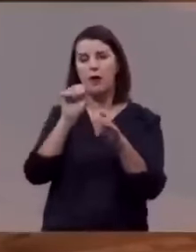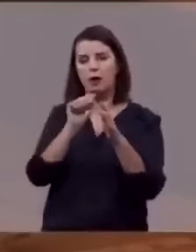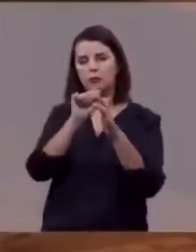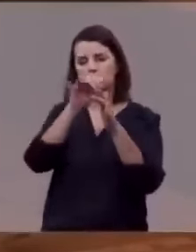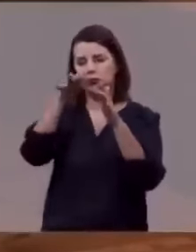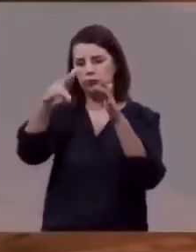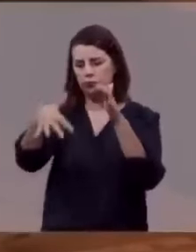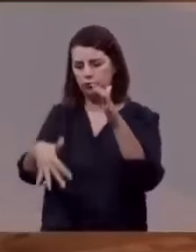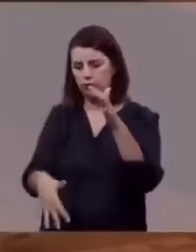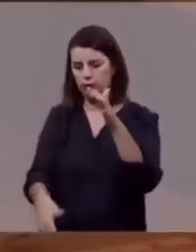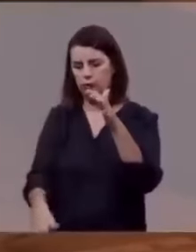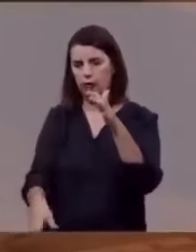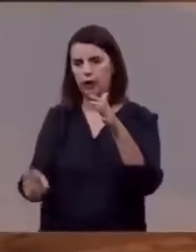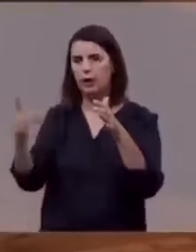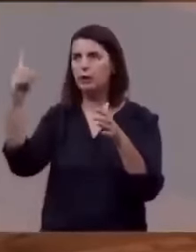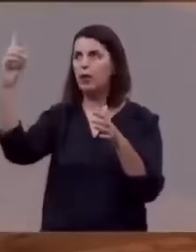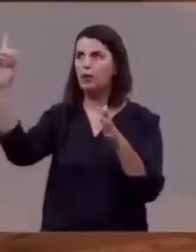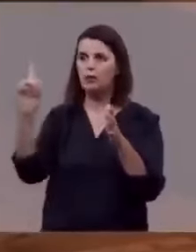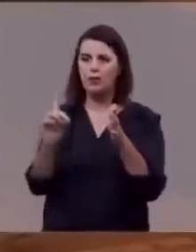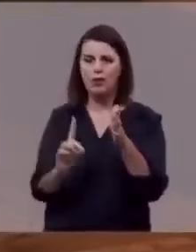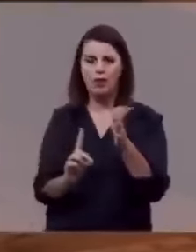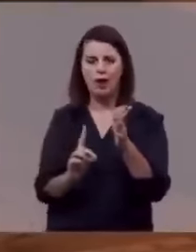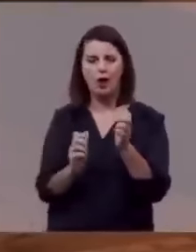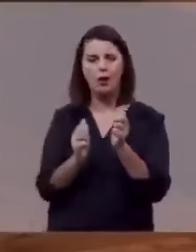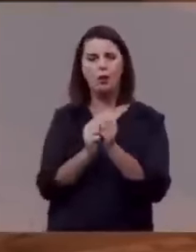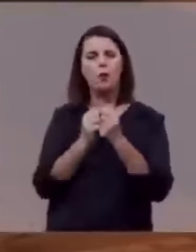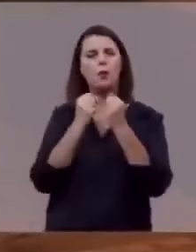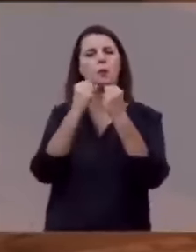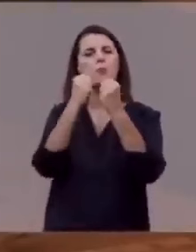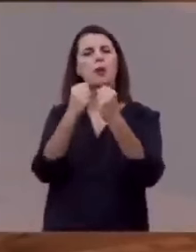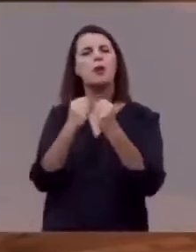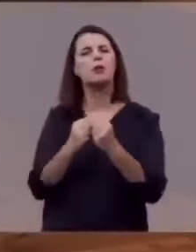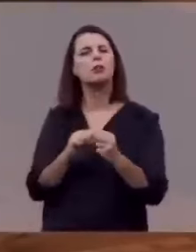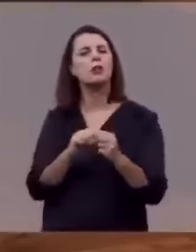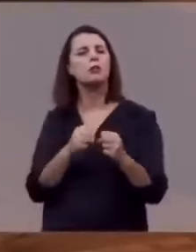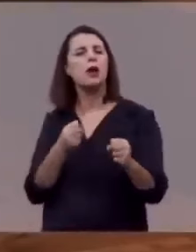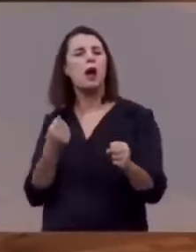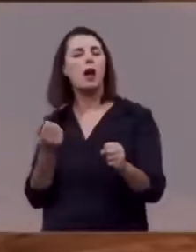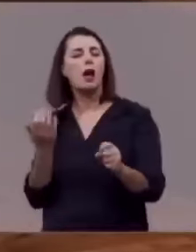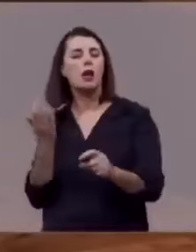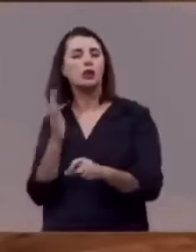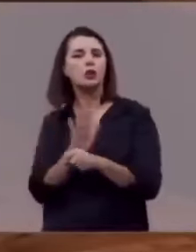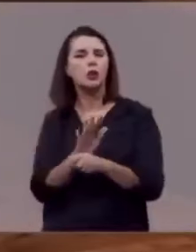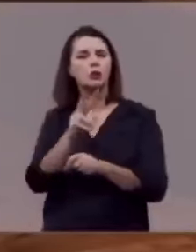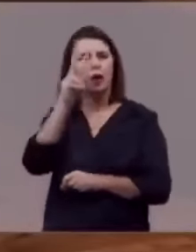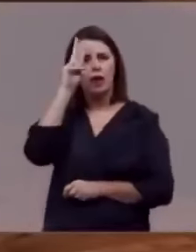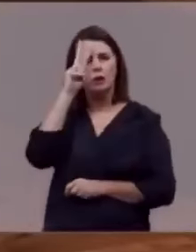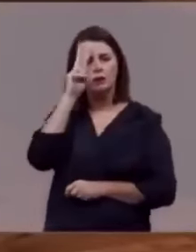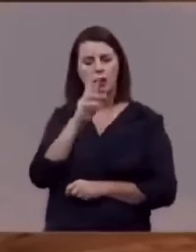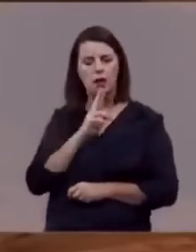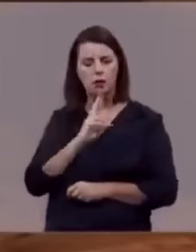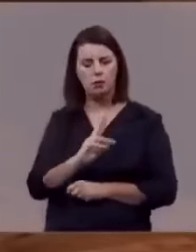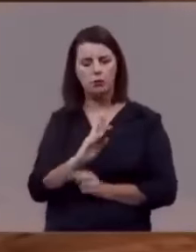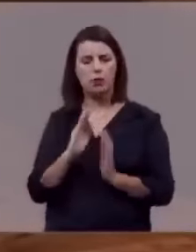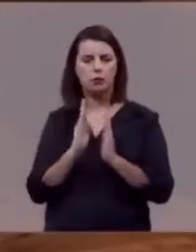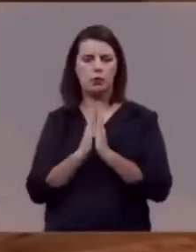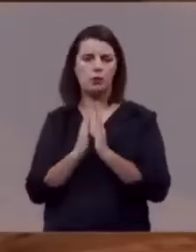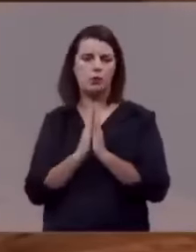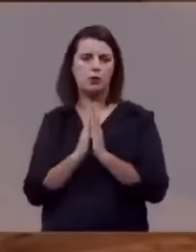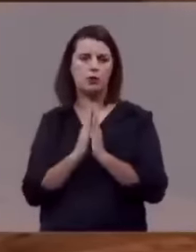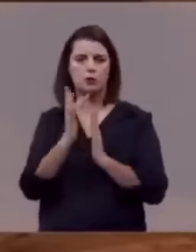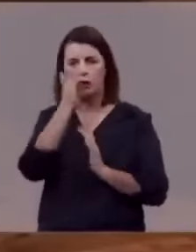de transbordar, e Deus virá então com grandes e poderosas intervenções na história, em resposta às orações